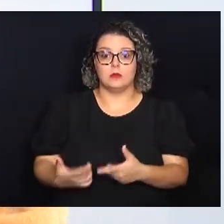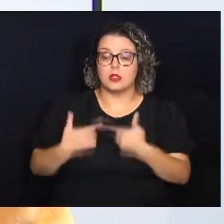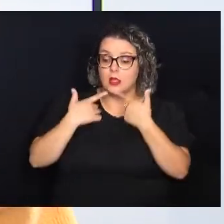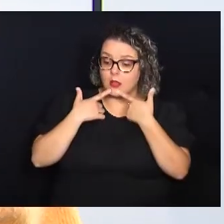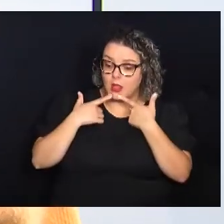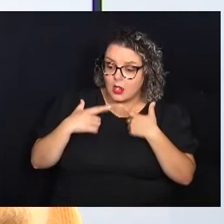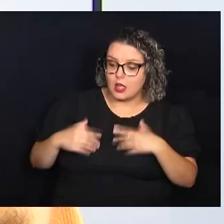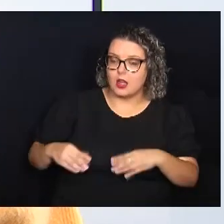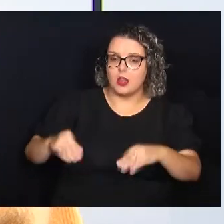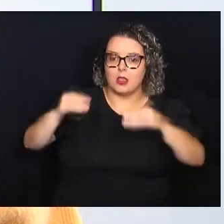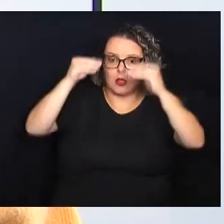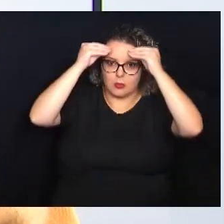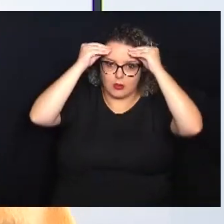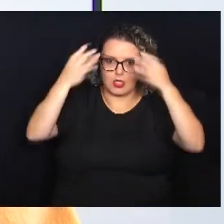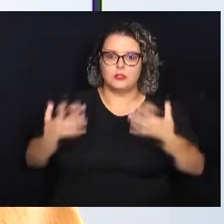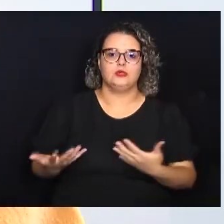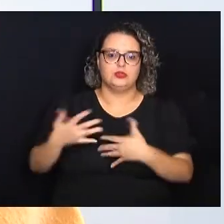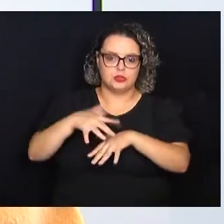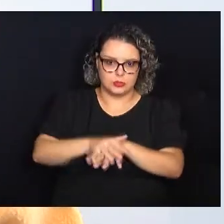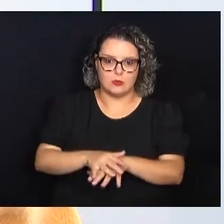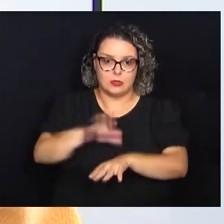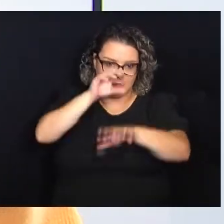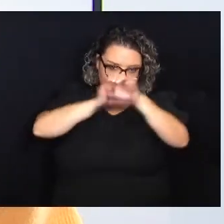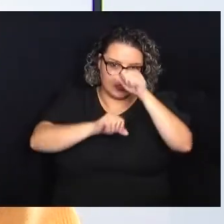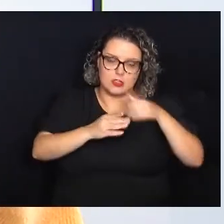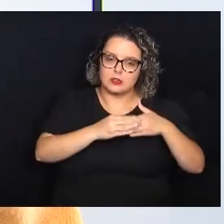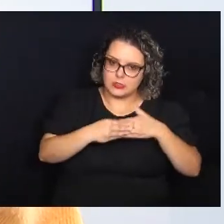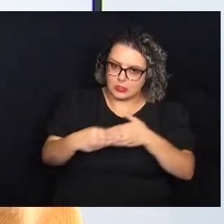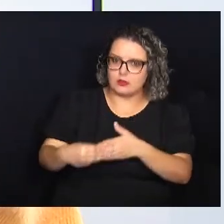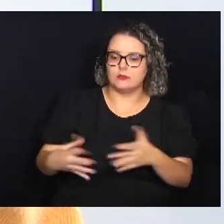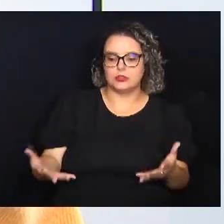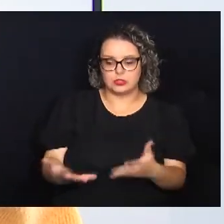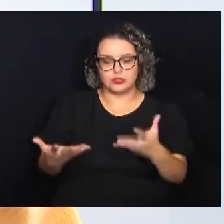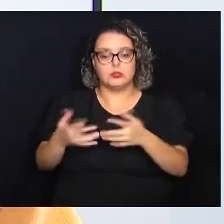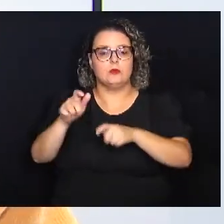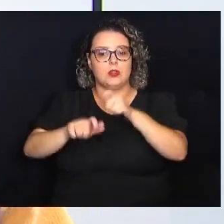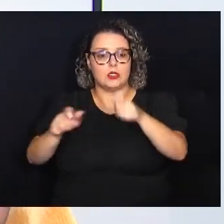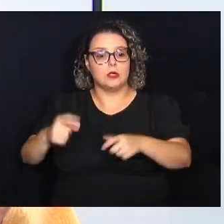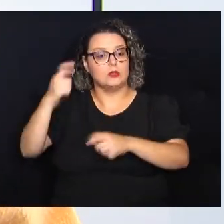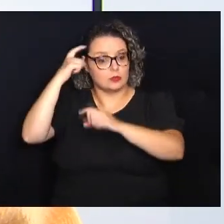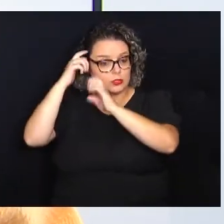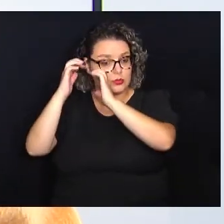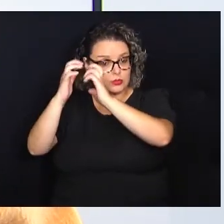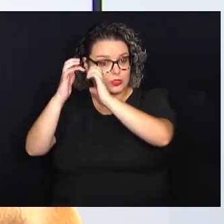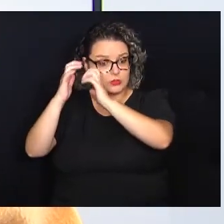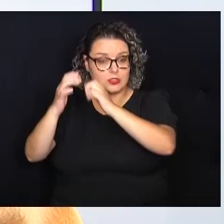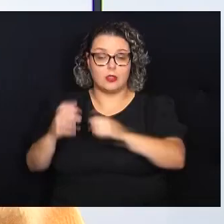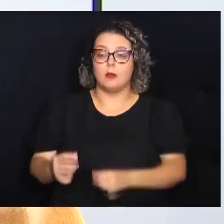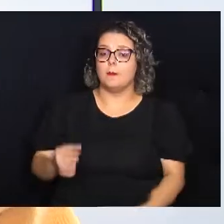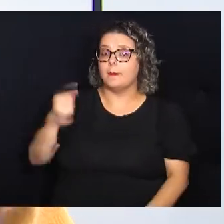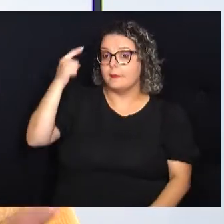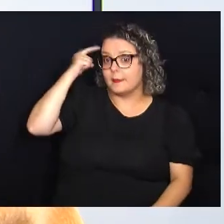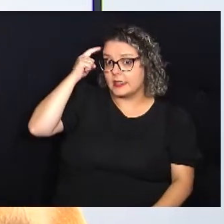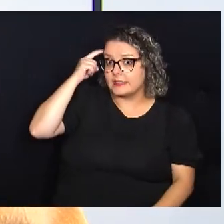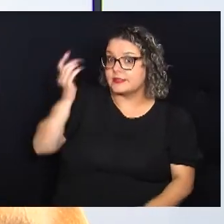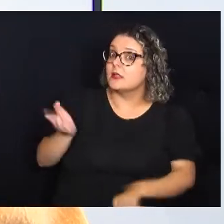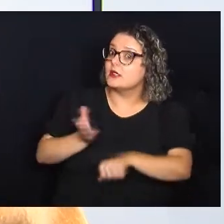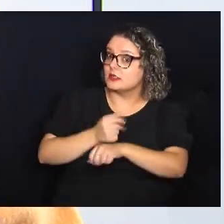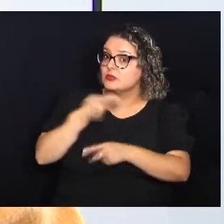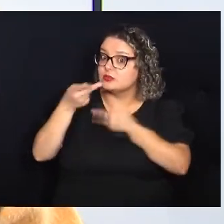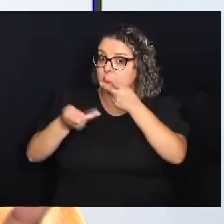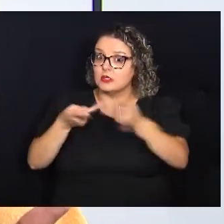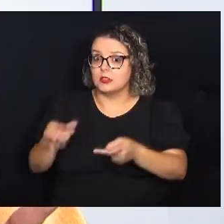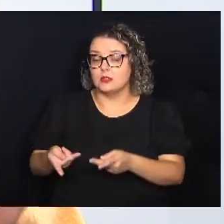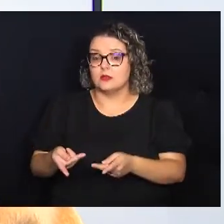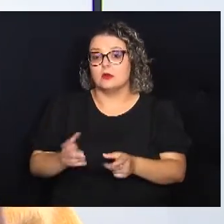ter essa linguagem mais inclusiva. A precisa aprender. Então, o guia vem nesse sentido de estimular as pessoas a refletirem, pensarem duas vezes